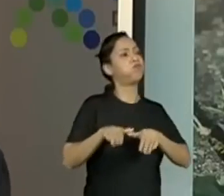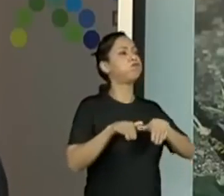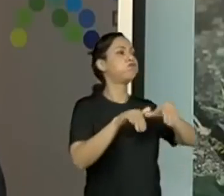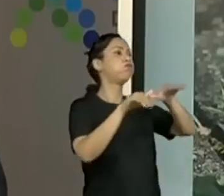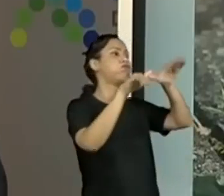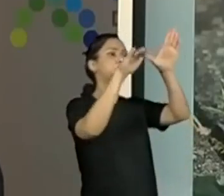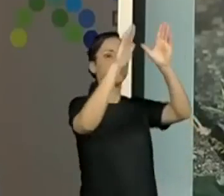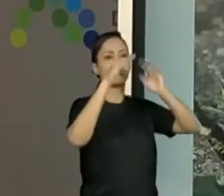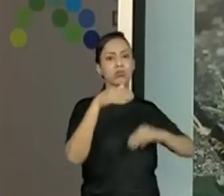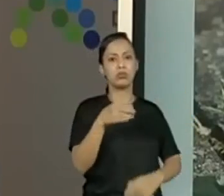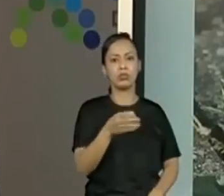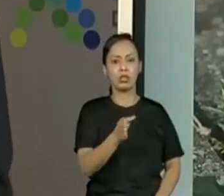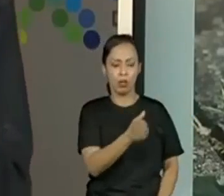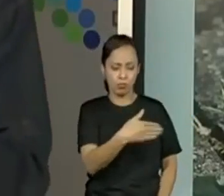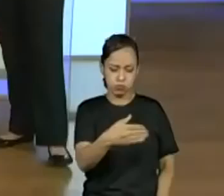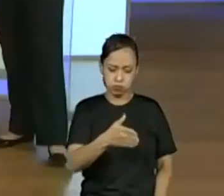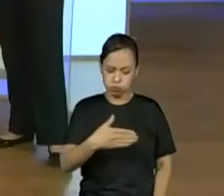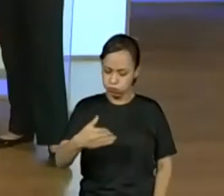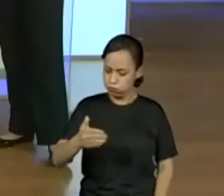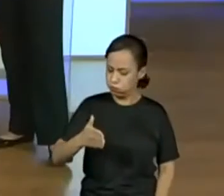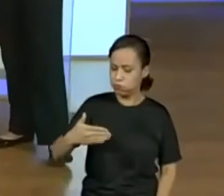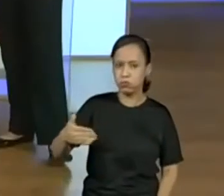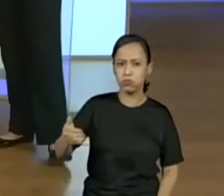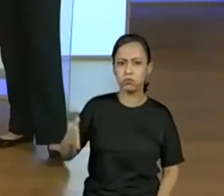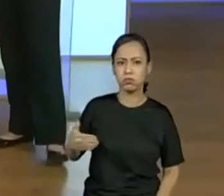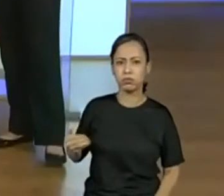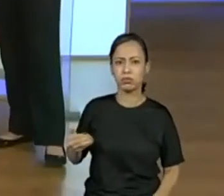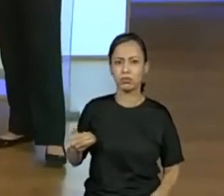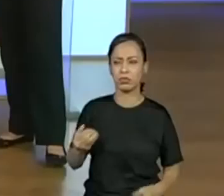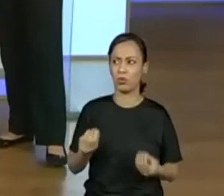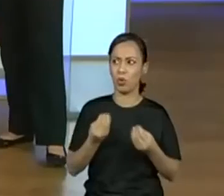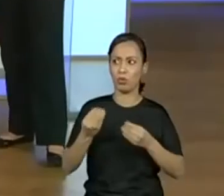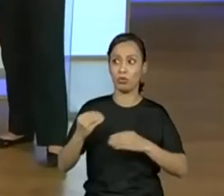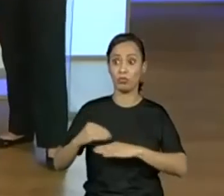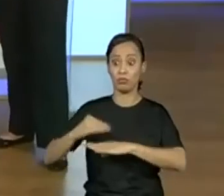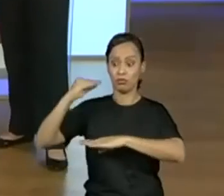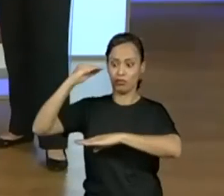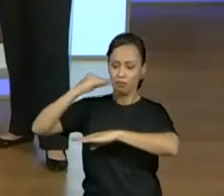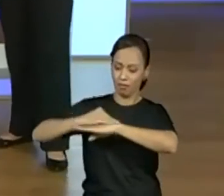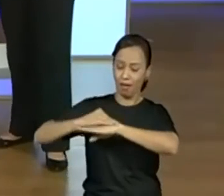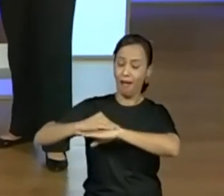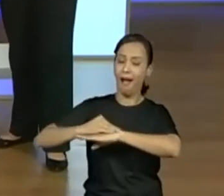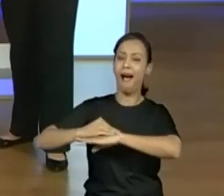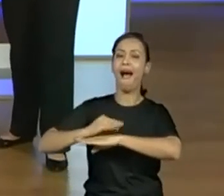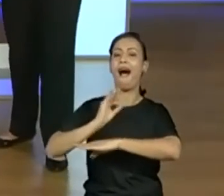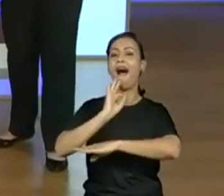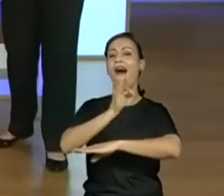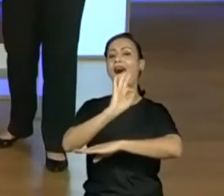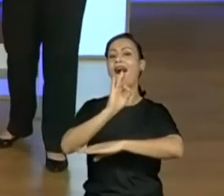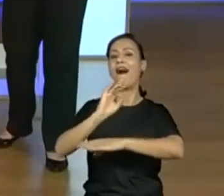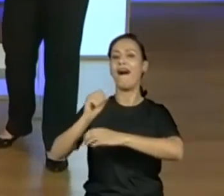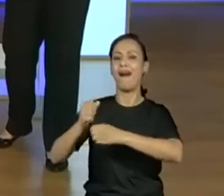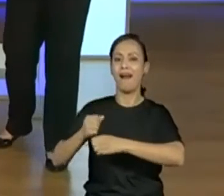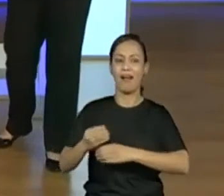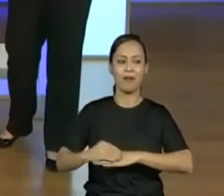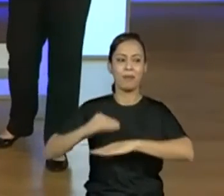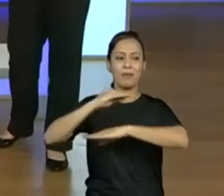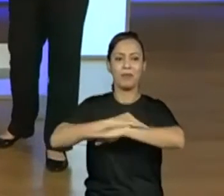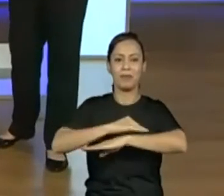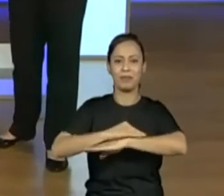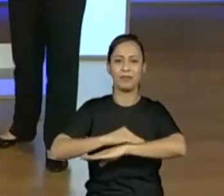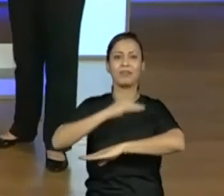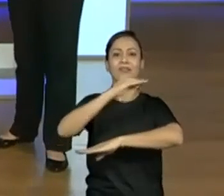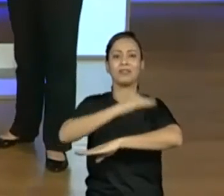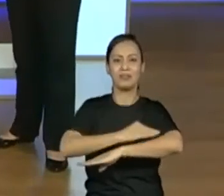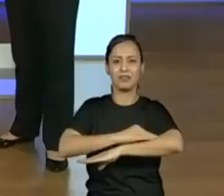podem nadar, ou eles podem também saltar, não é, Progenor? Exatamente, o Kelvin já colocou, que o sapo pula.